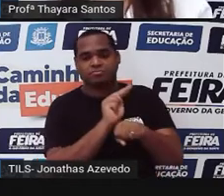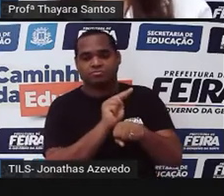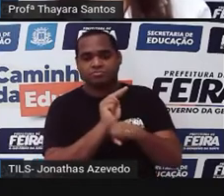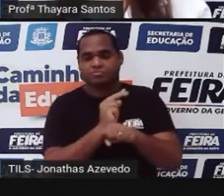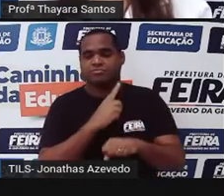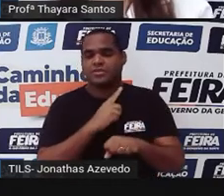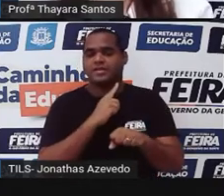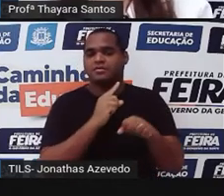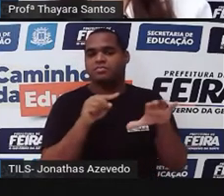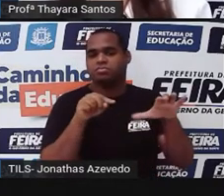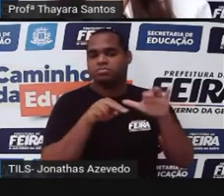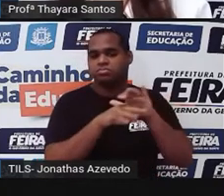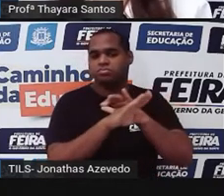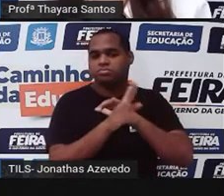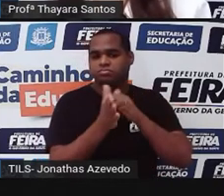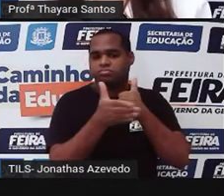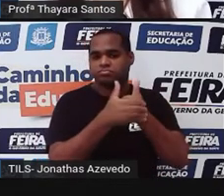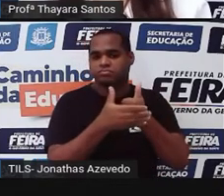abrigo.